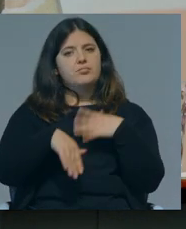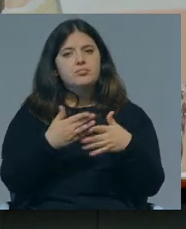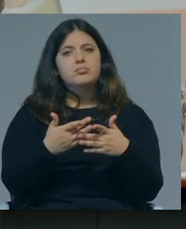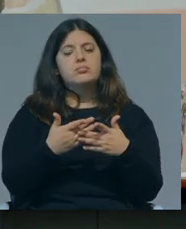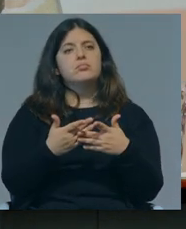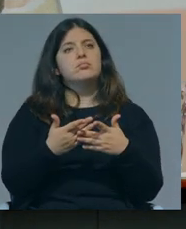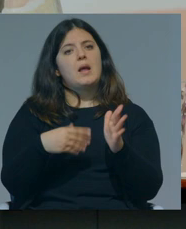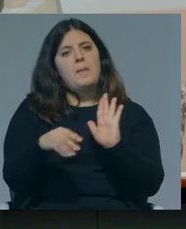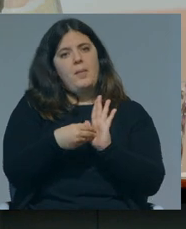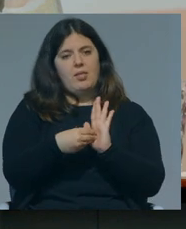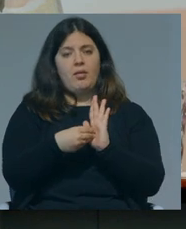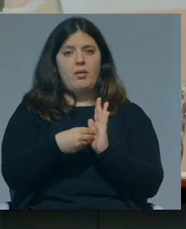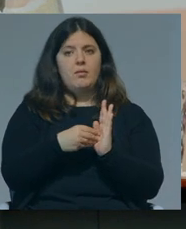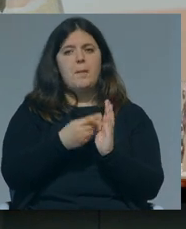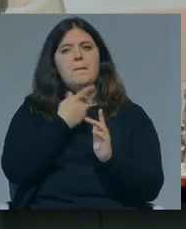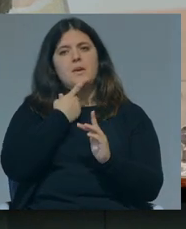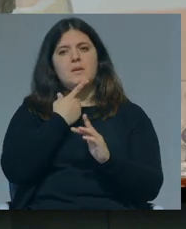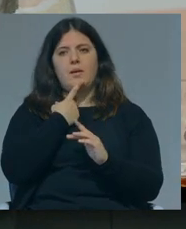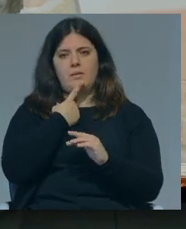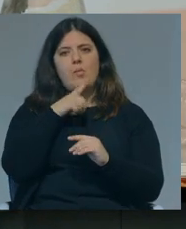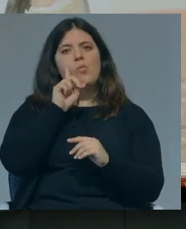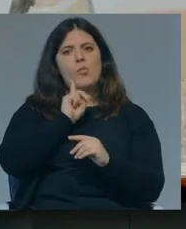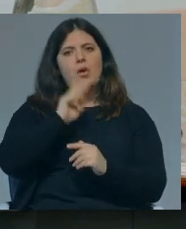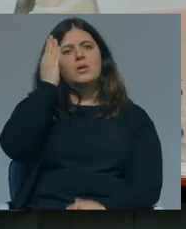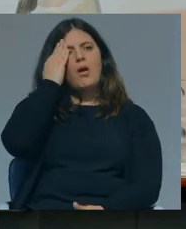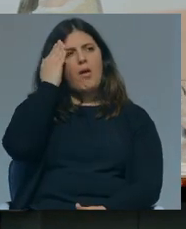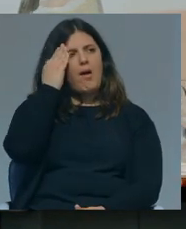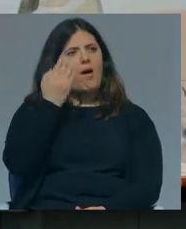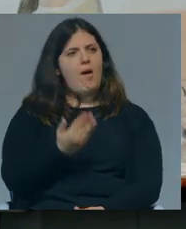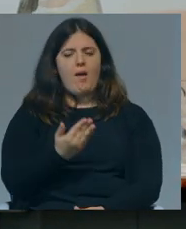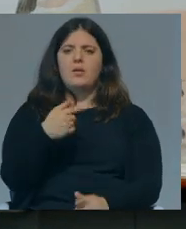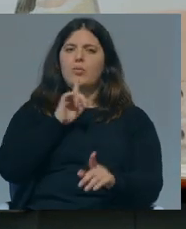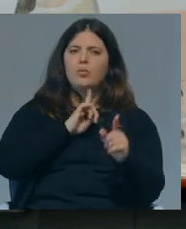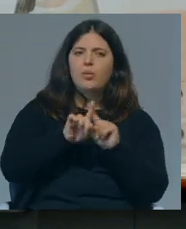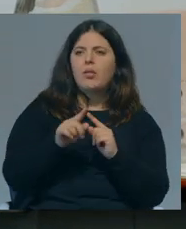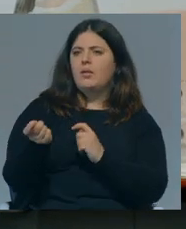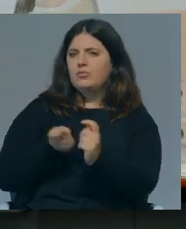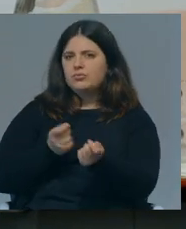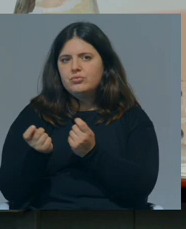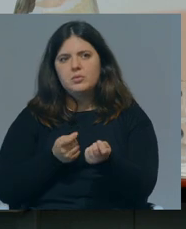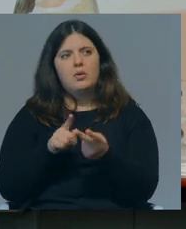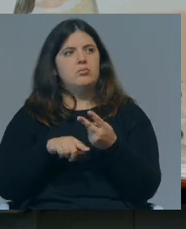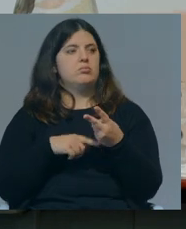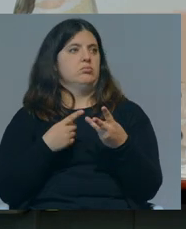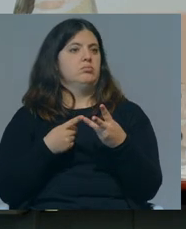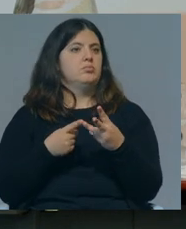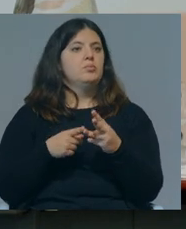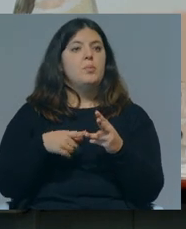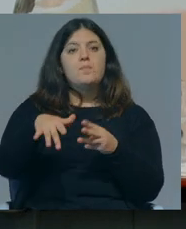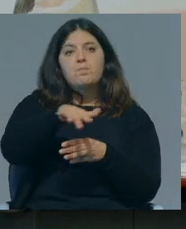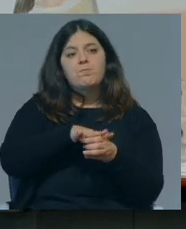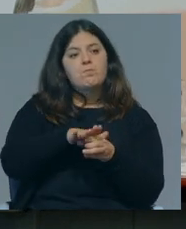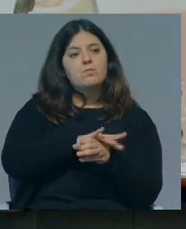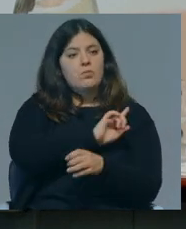e é implementada é que acabam por se perceber que também há mulheres competentes, quer na política, quer na gestão, quer nos cargos